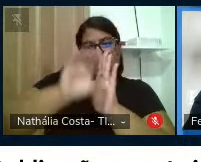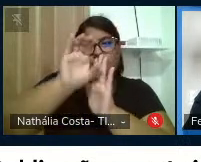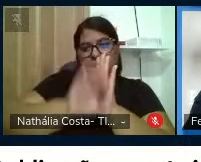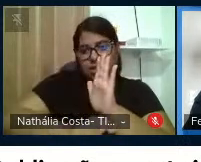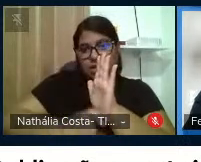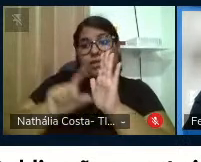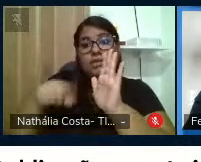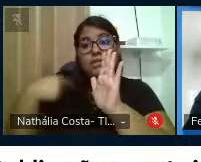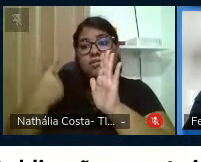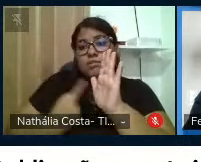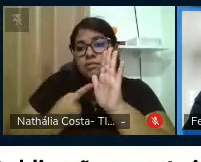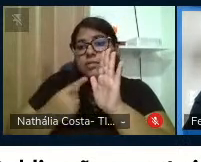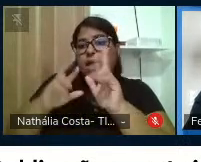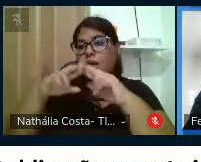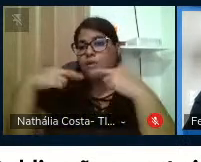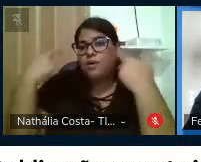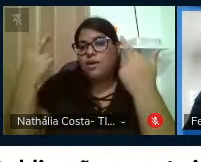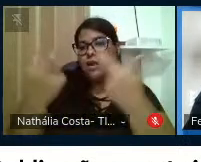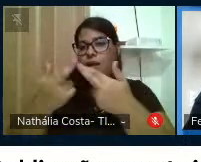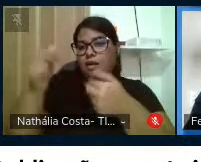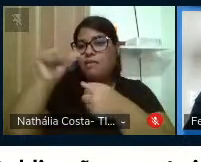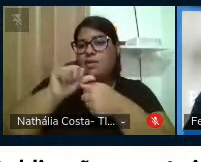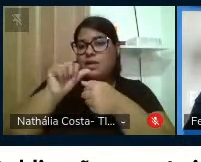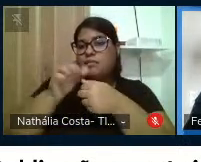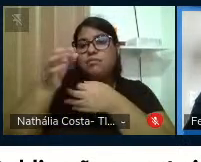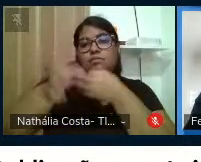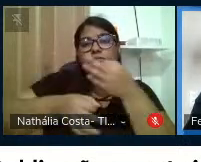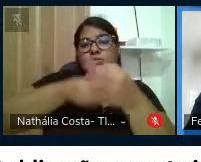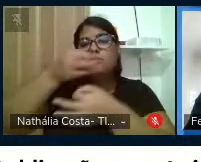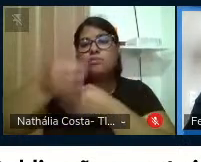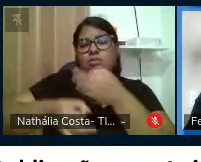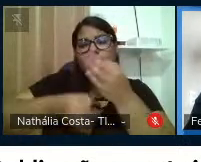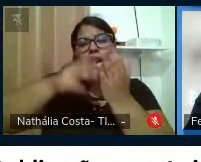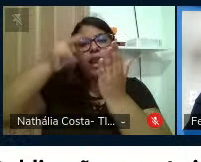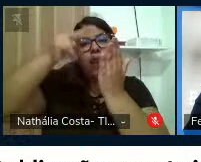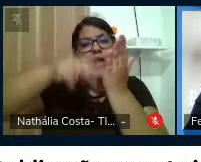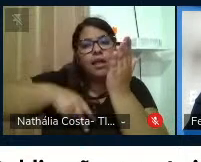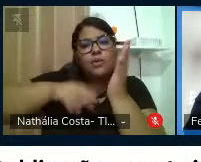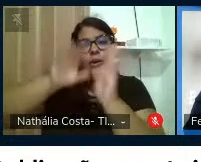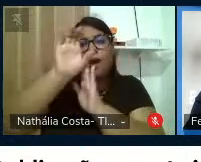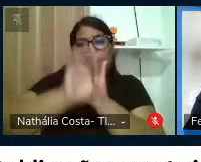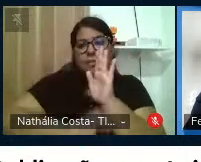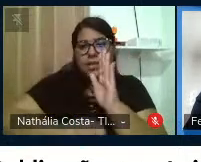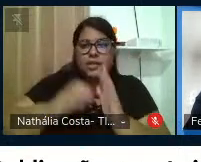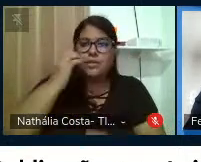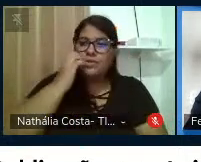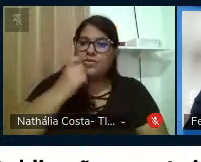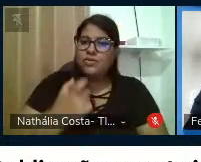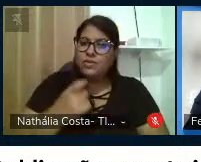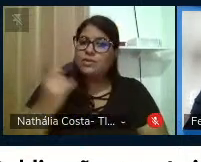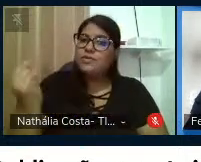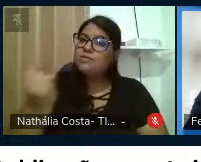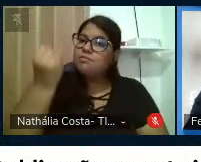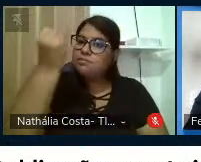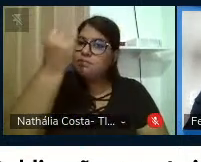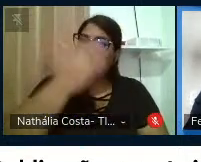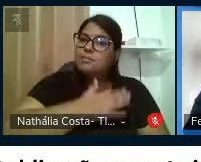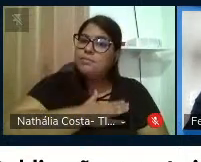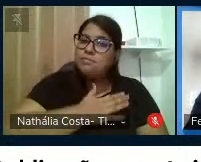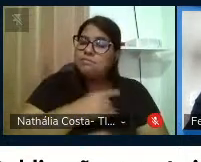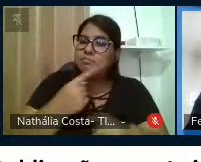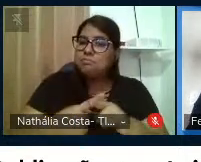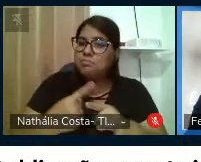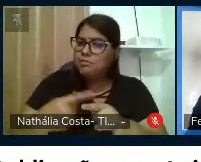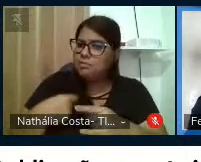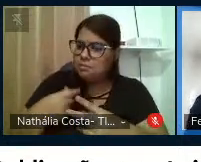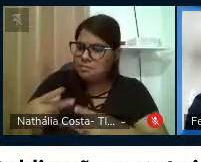nós fazíamos nossas reuniões e sempre eram sugeridas leituras, né, de capítulos da obra do Freire. Então, foi muito importante para mim porque eu pude